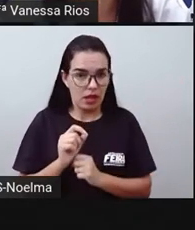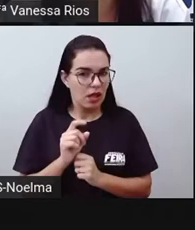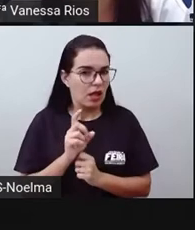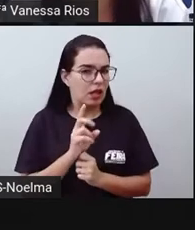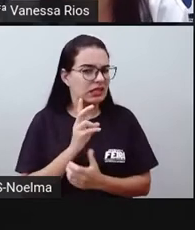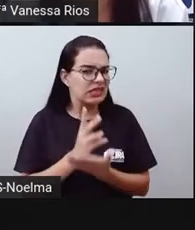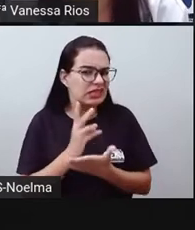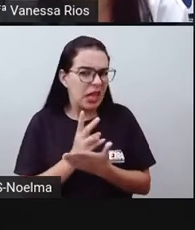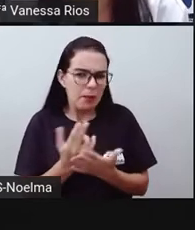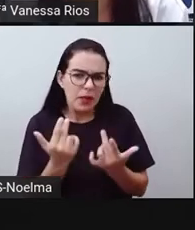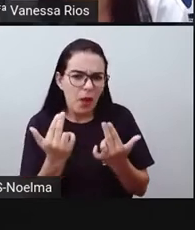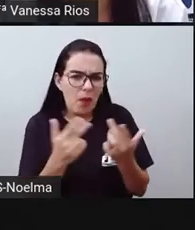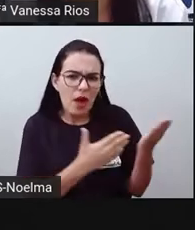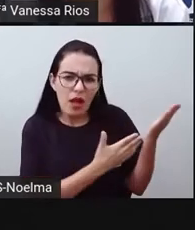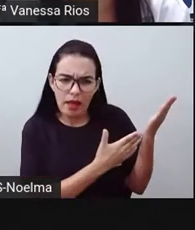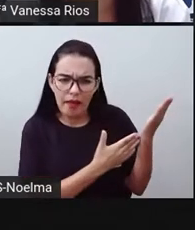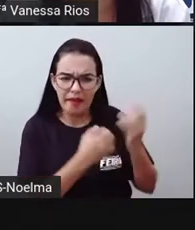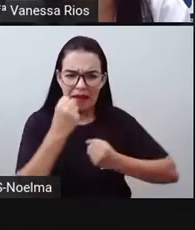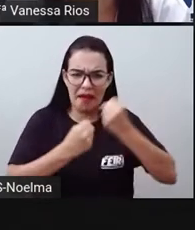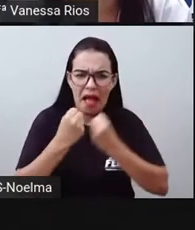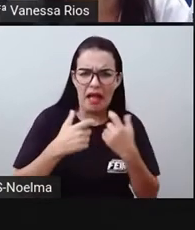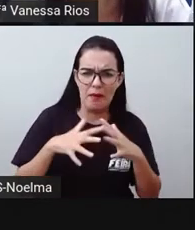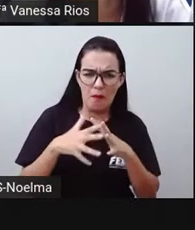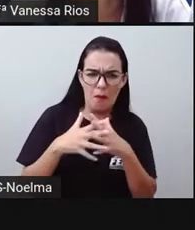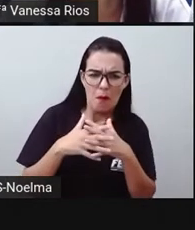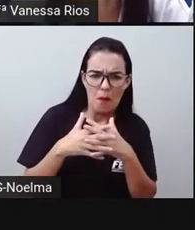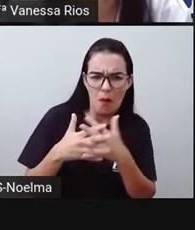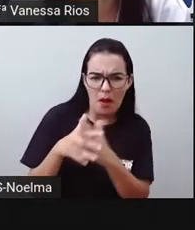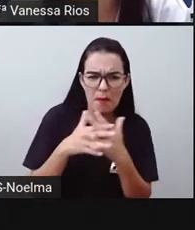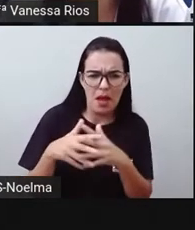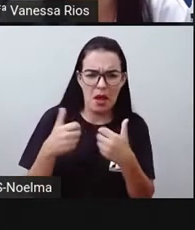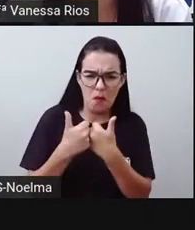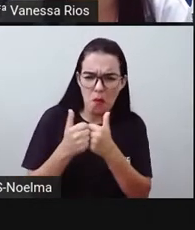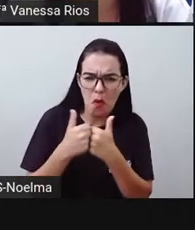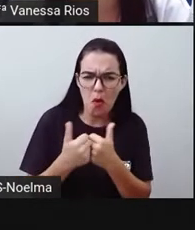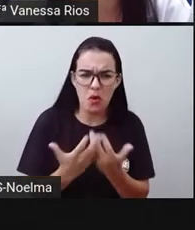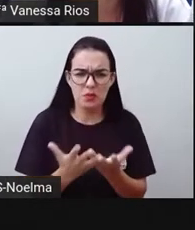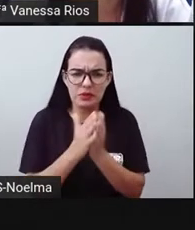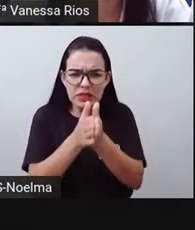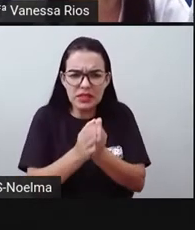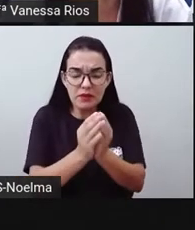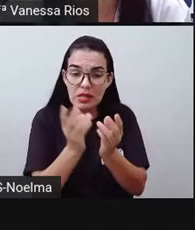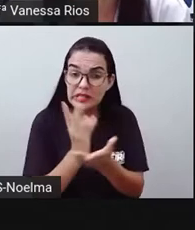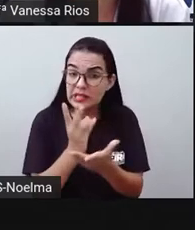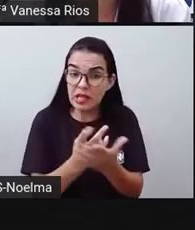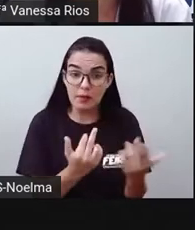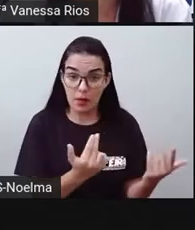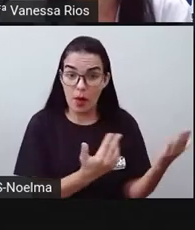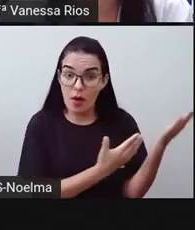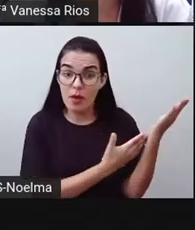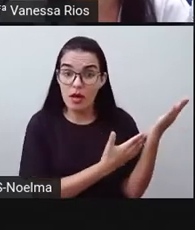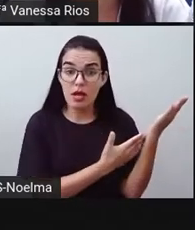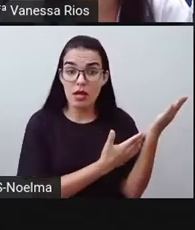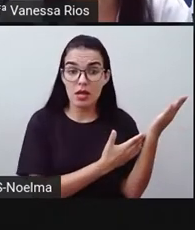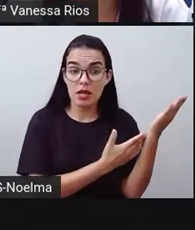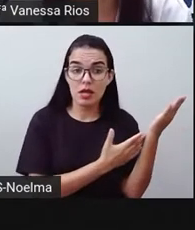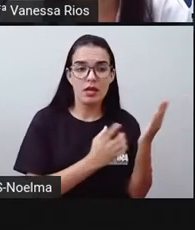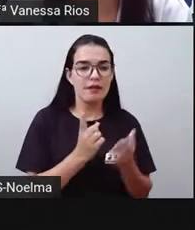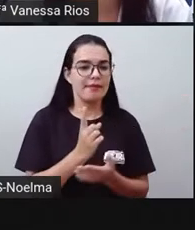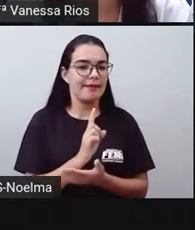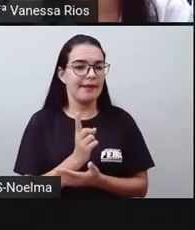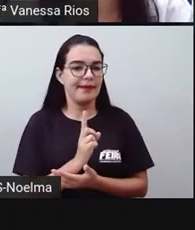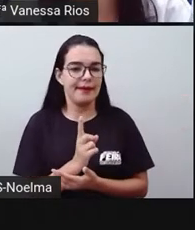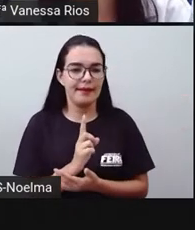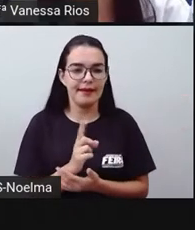transportes foram dos mesmos modelos, né? Com a mesma proporção, com a mesma grandiosidade